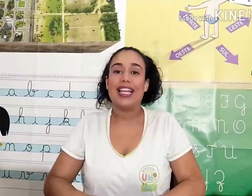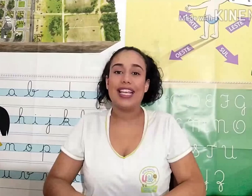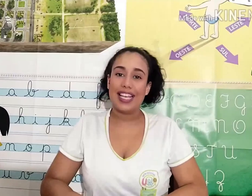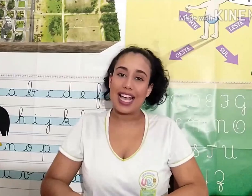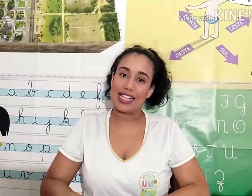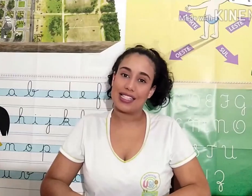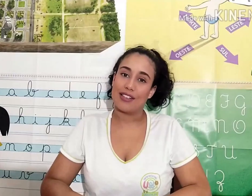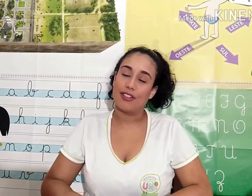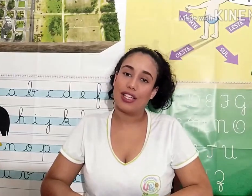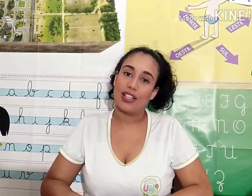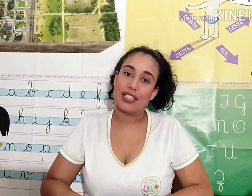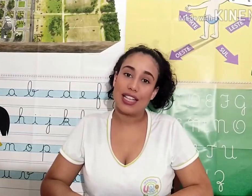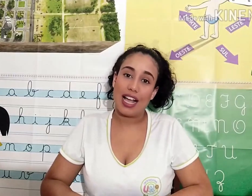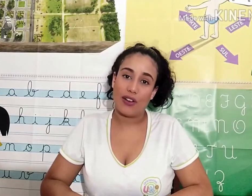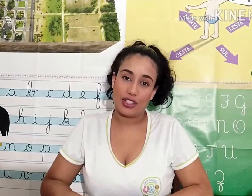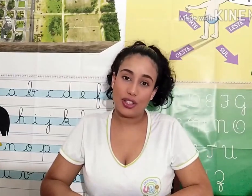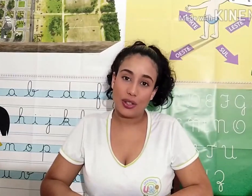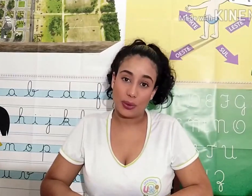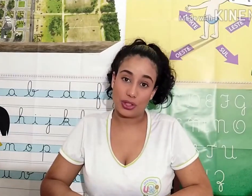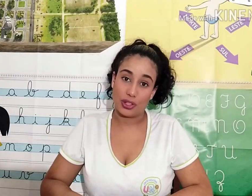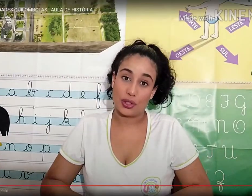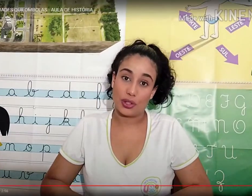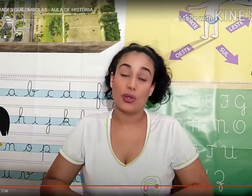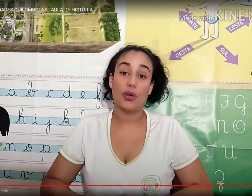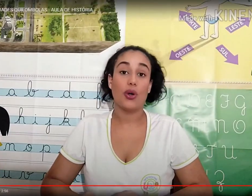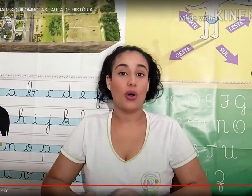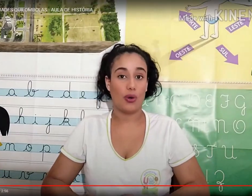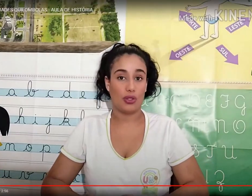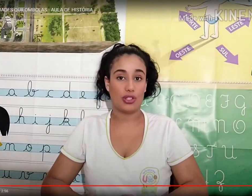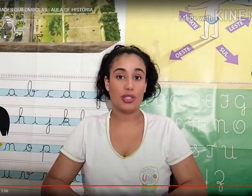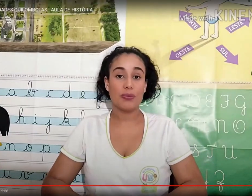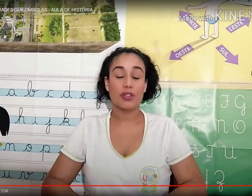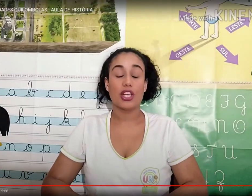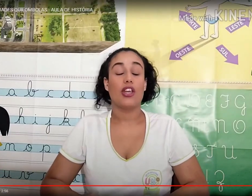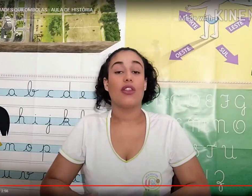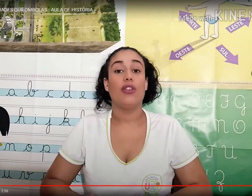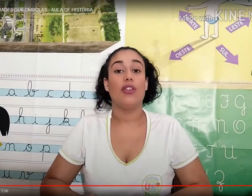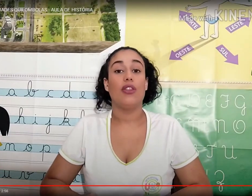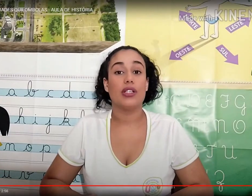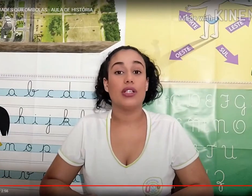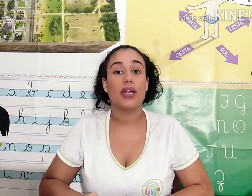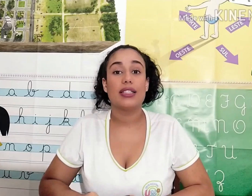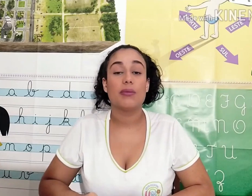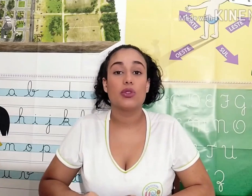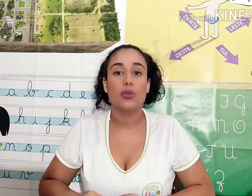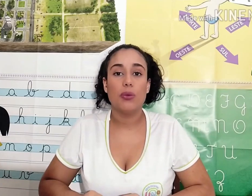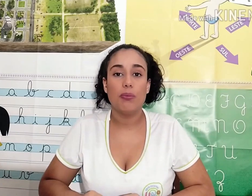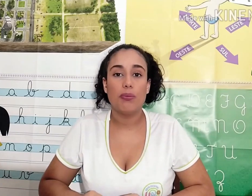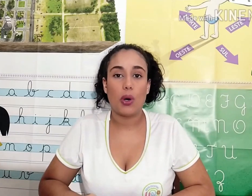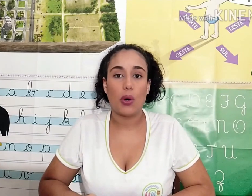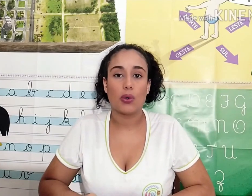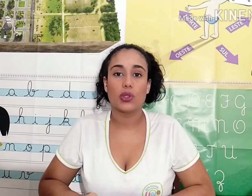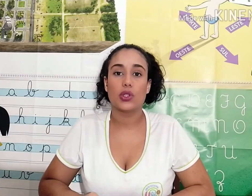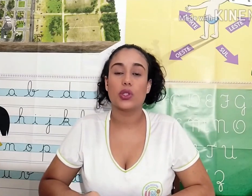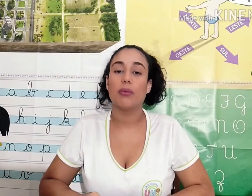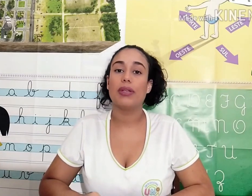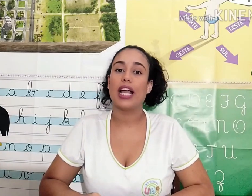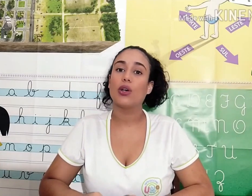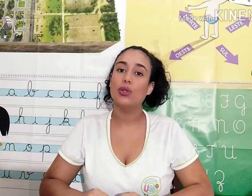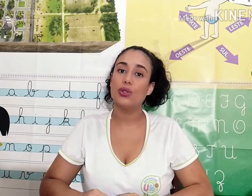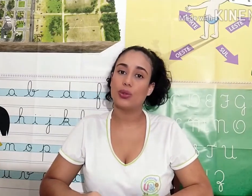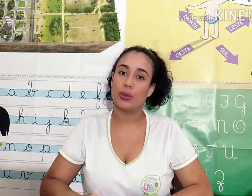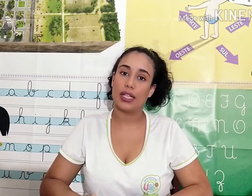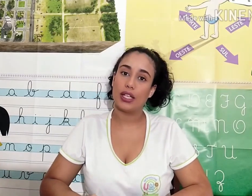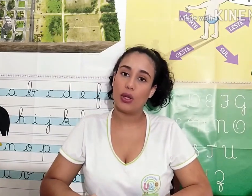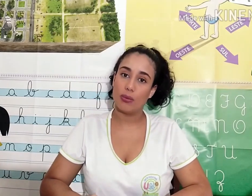E essa foi a nossa aula de hoje. Hoje, nós conhecemos um pouco sobre a